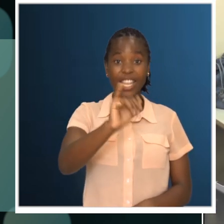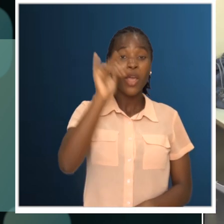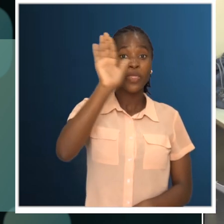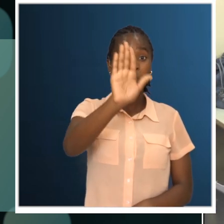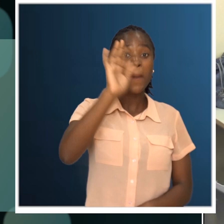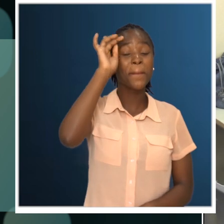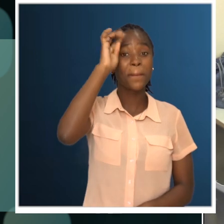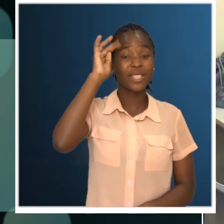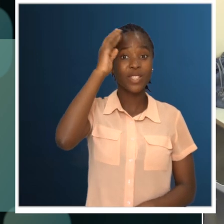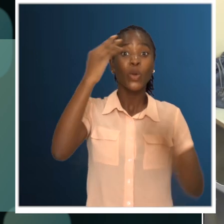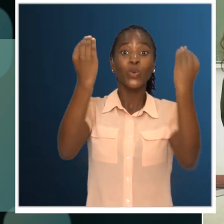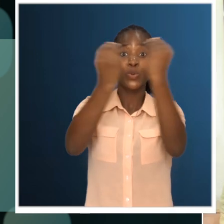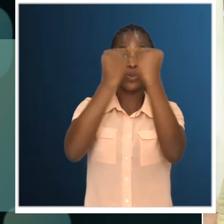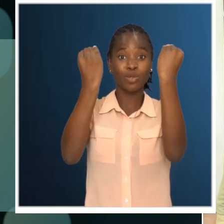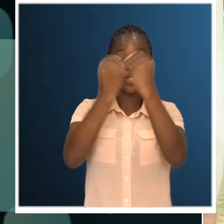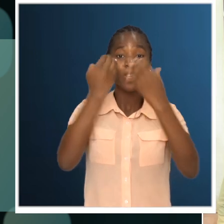lecionar em língua de sinais.